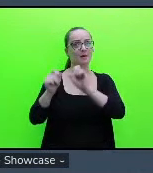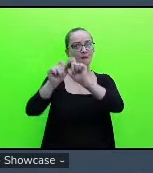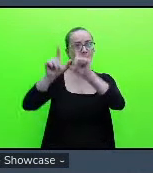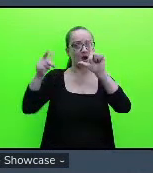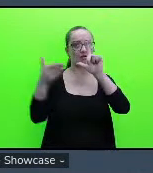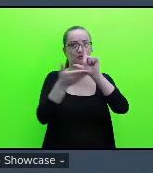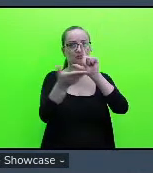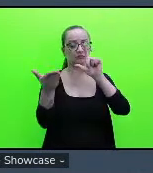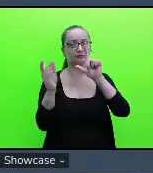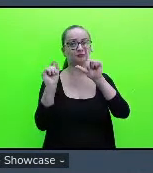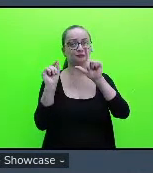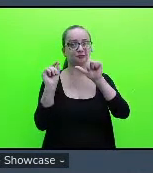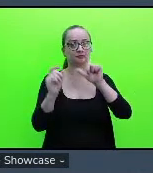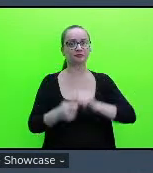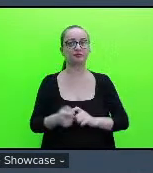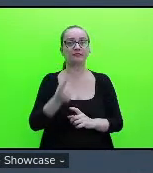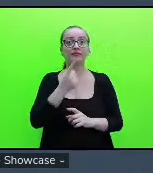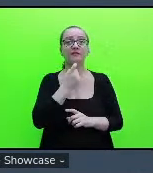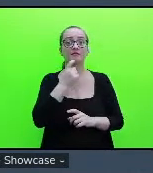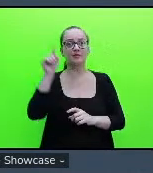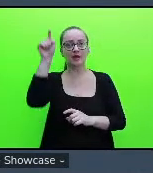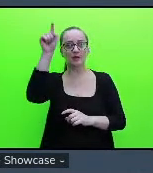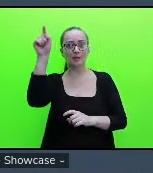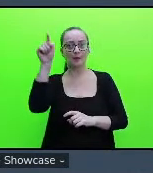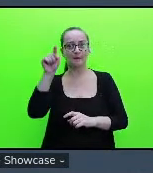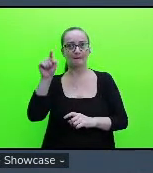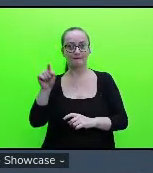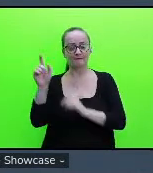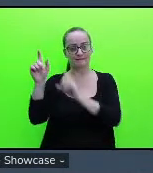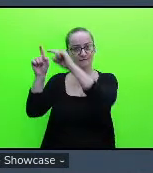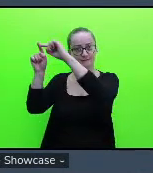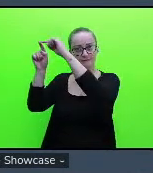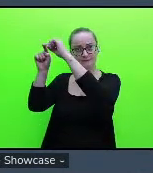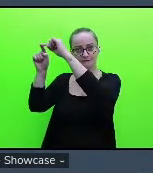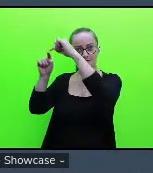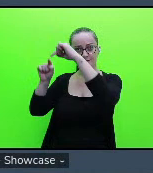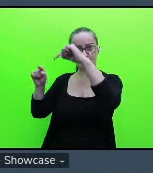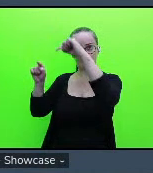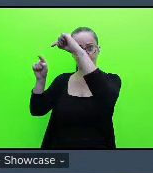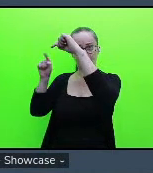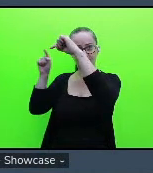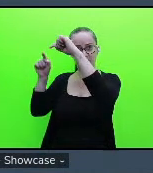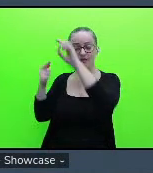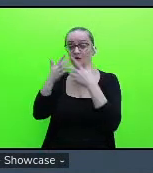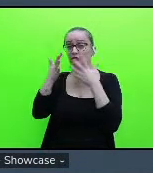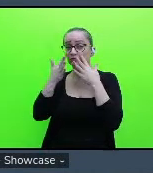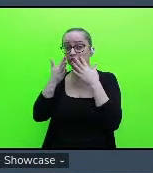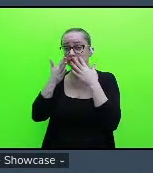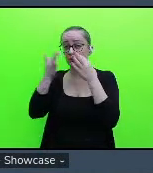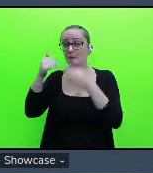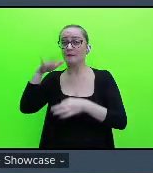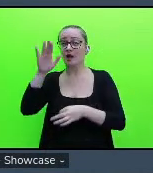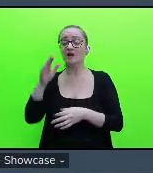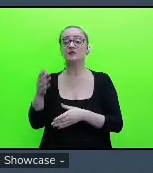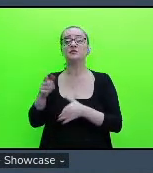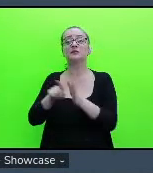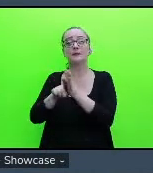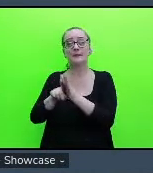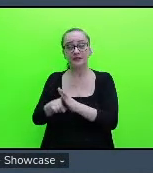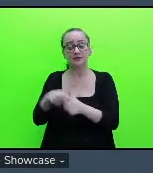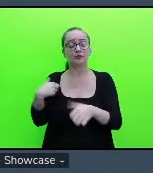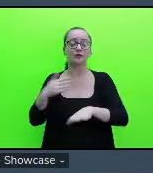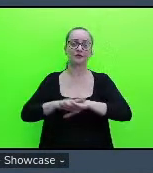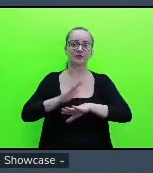em vermelho é a que eu vou apresentar que chamou atenção para a gente nessa coleta de dados que a gente fez